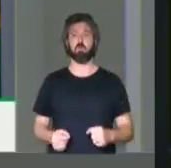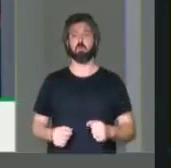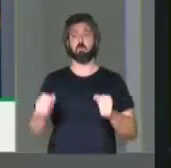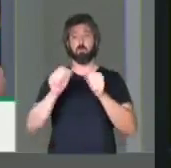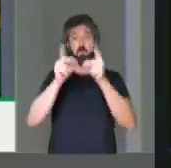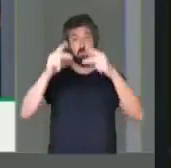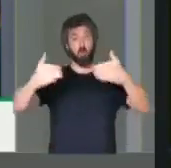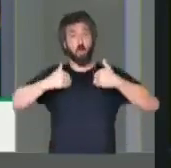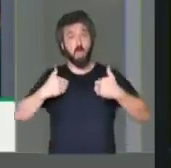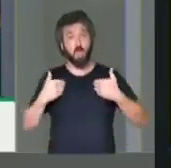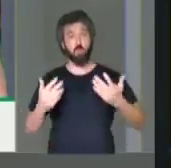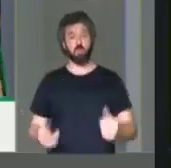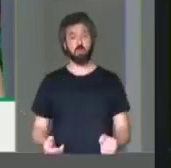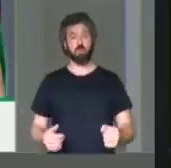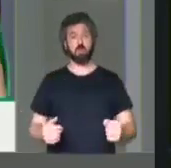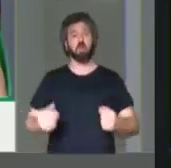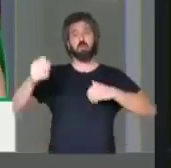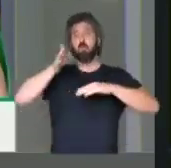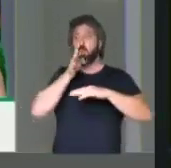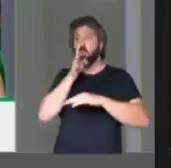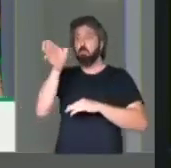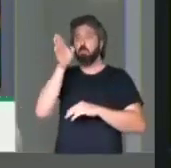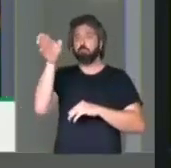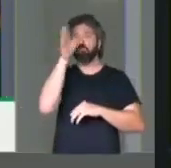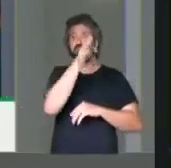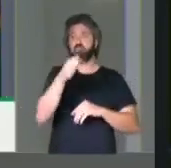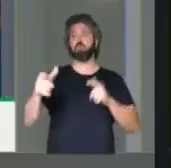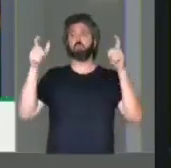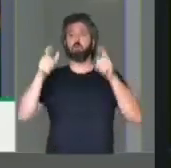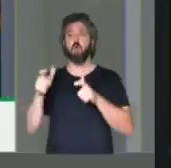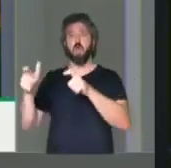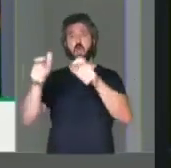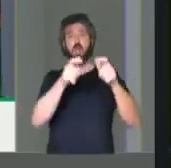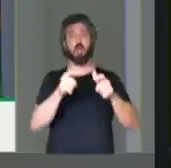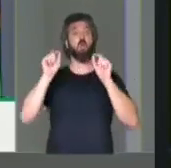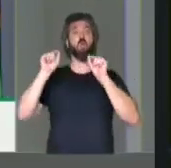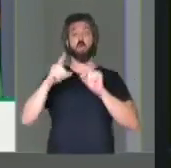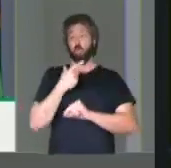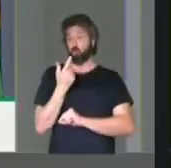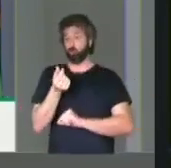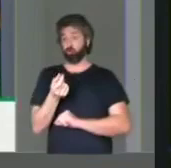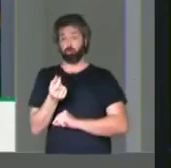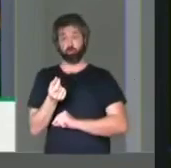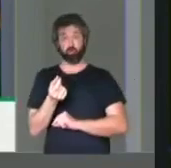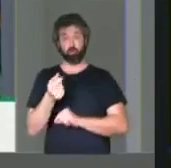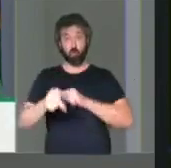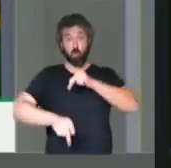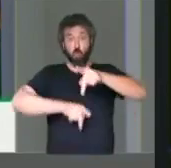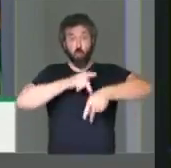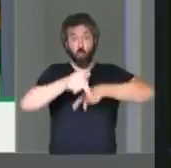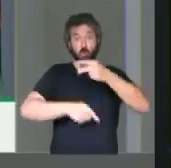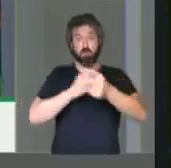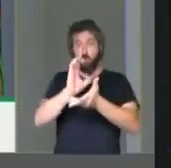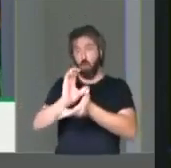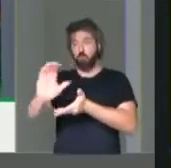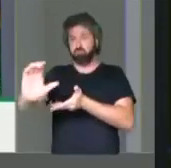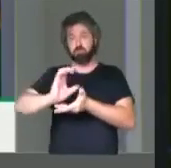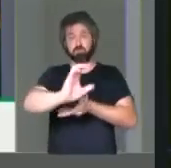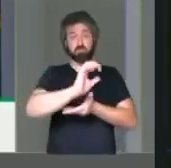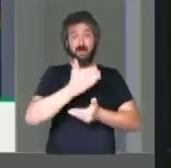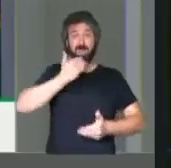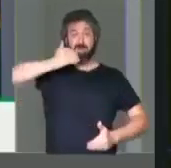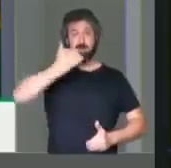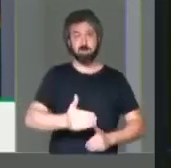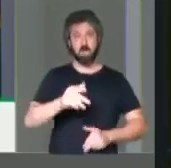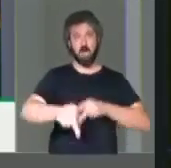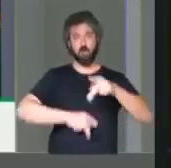exatamente o que eu estou fazendo, uma incursão nos locais onde dinheiro do povo é aplicado para